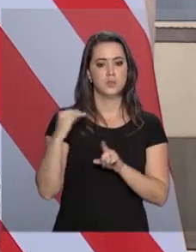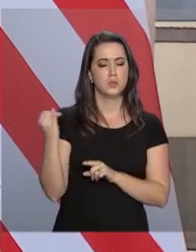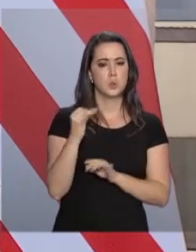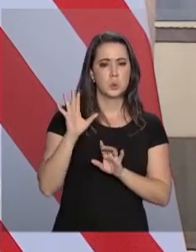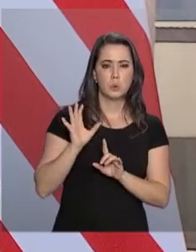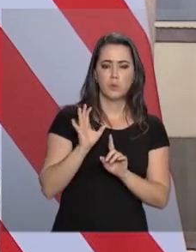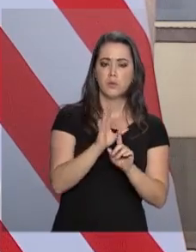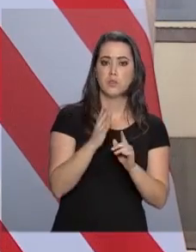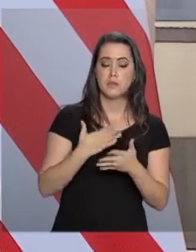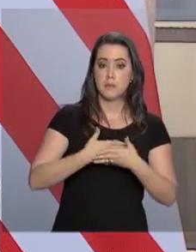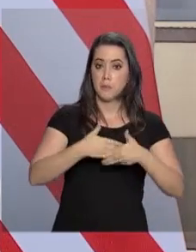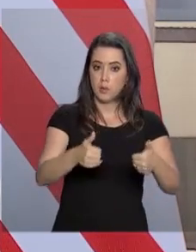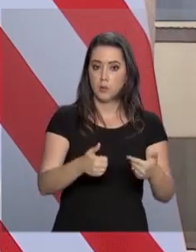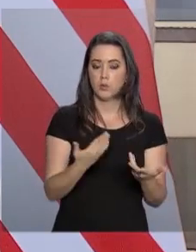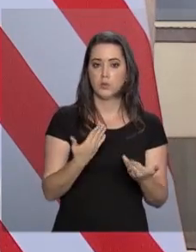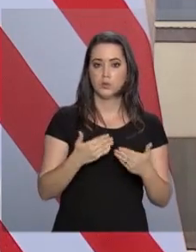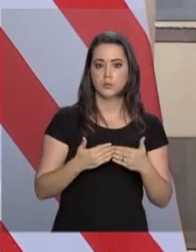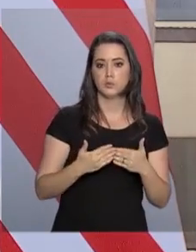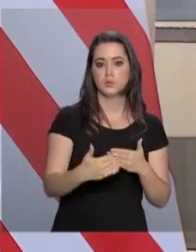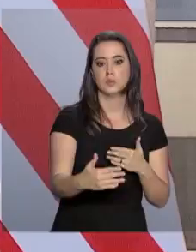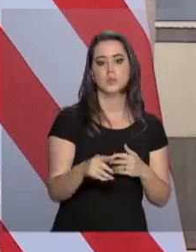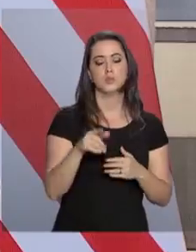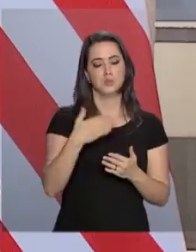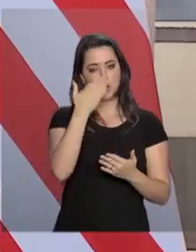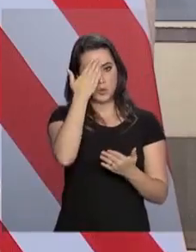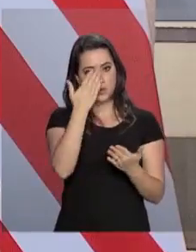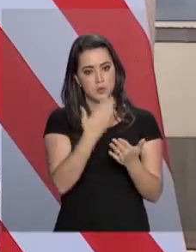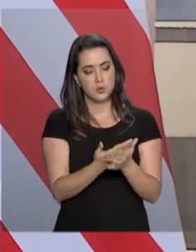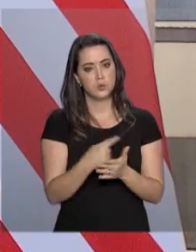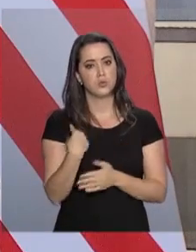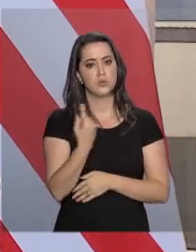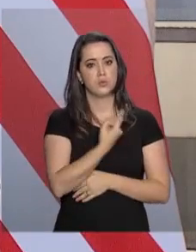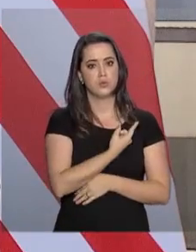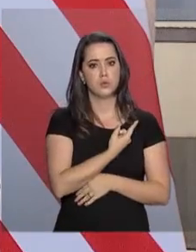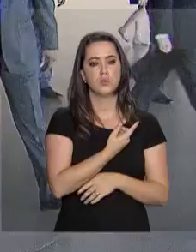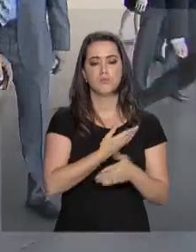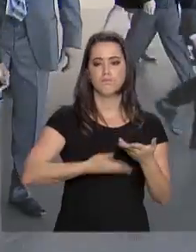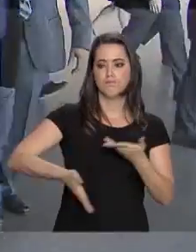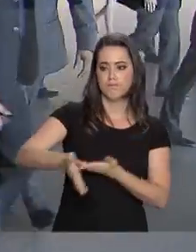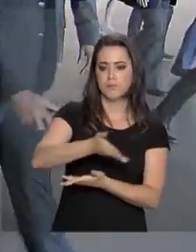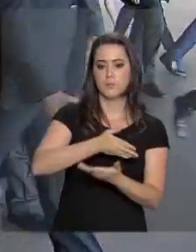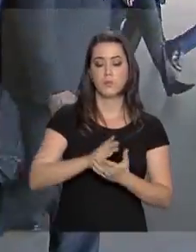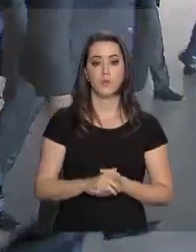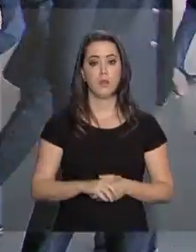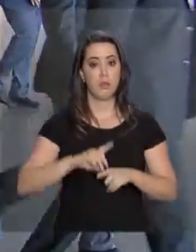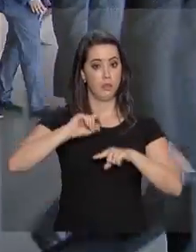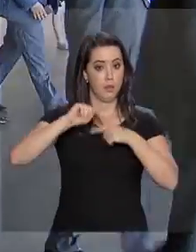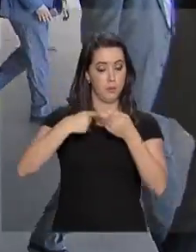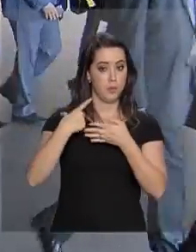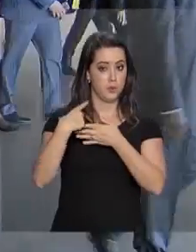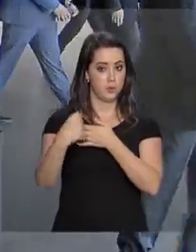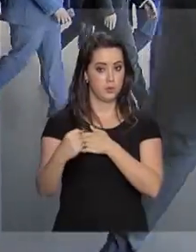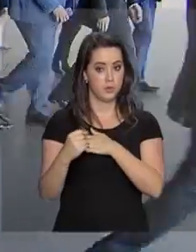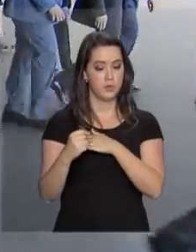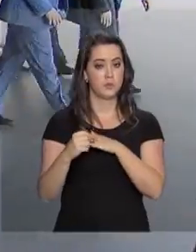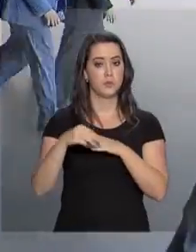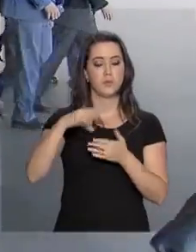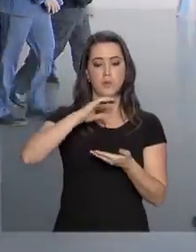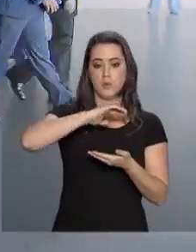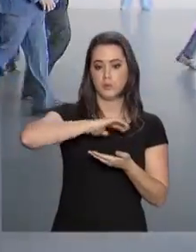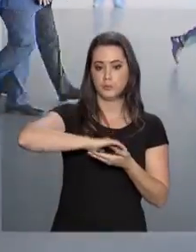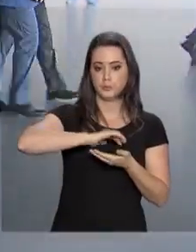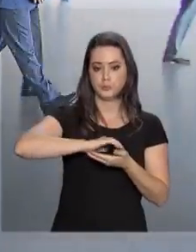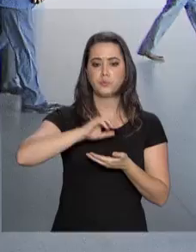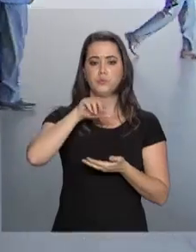mais intensa, muito mais produtiva, tenho certeza, na nossa relação. Após deixar o Itamaraty, o secretário norte